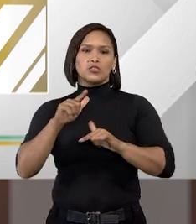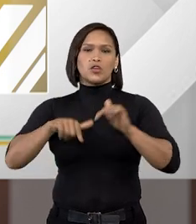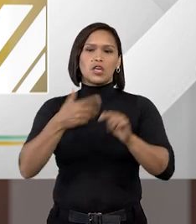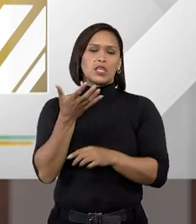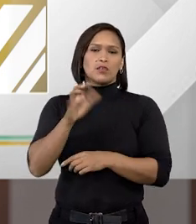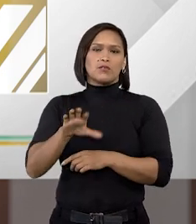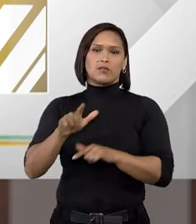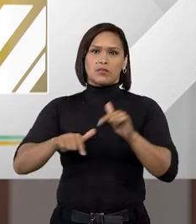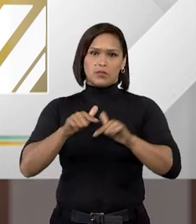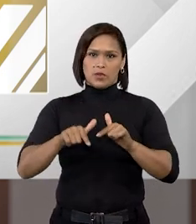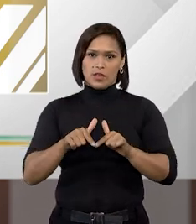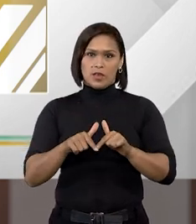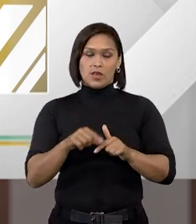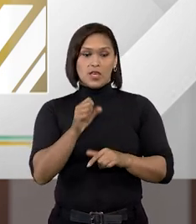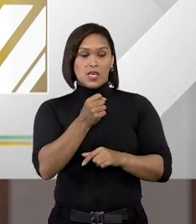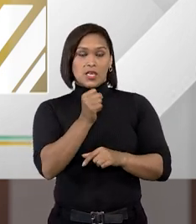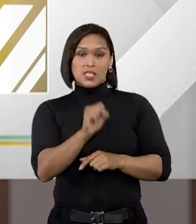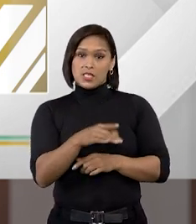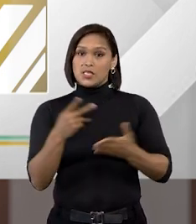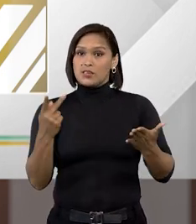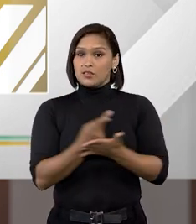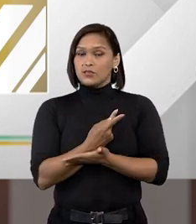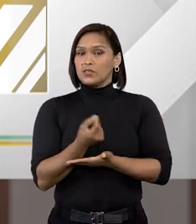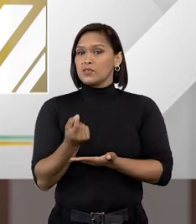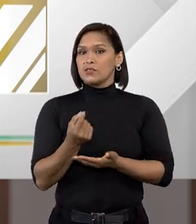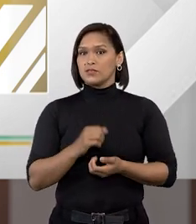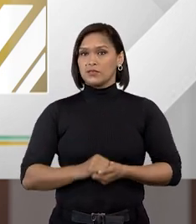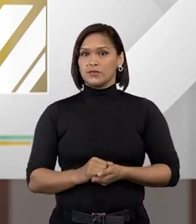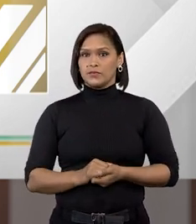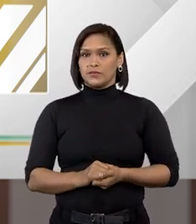trabalhar? É isso? E se ele se recusar, o que acontece?